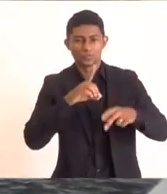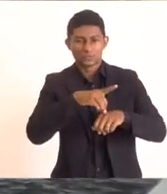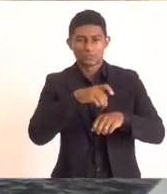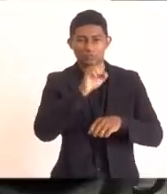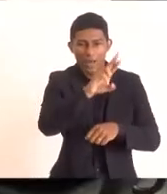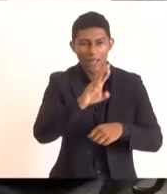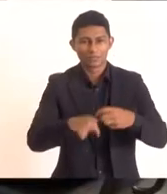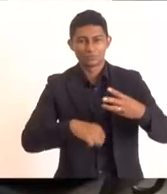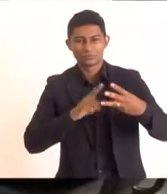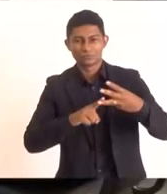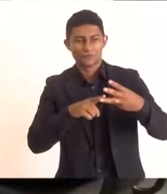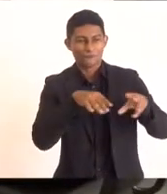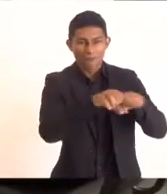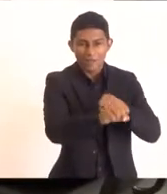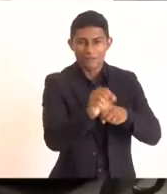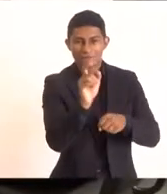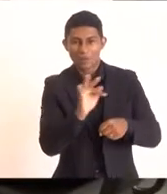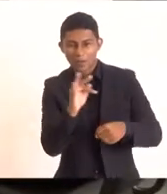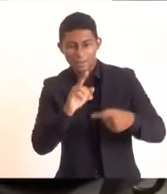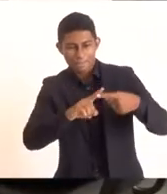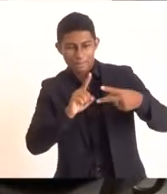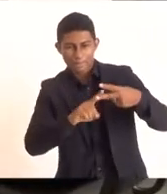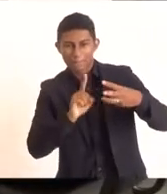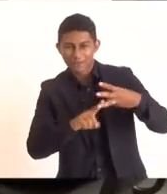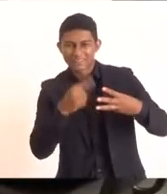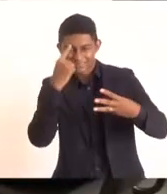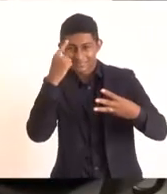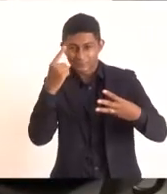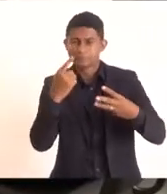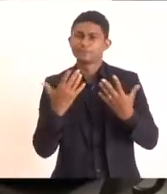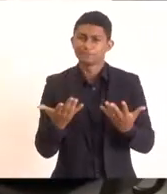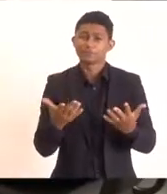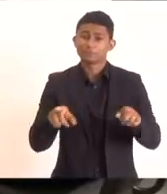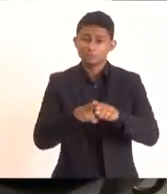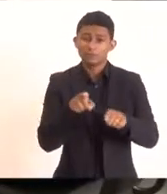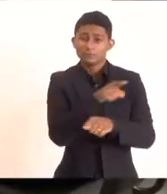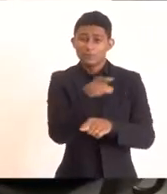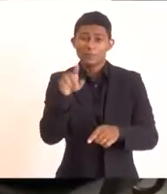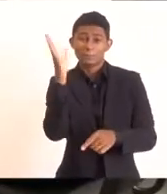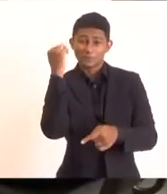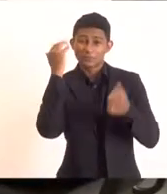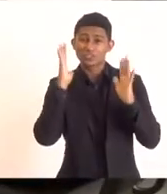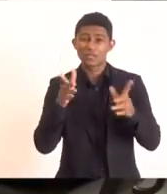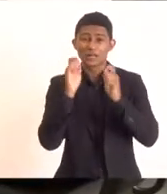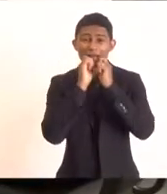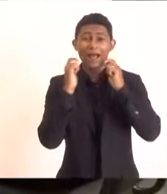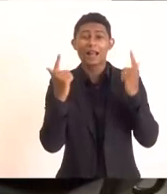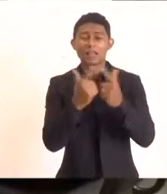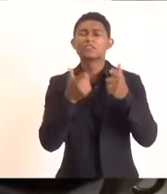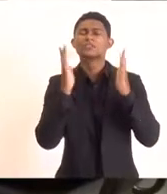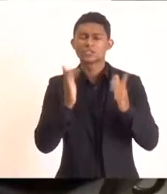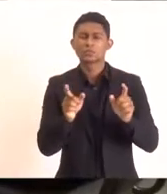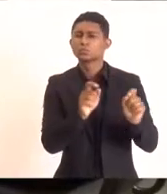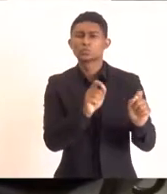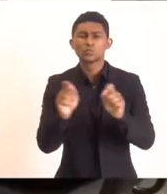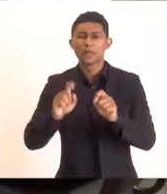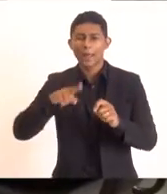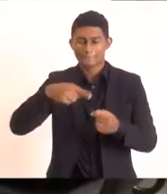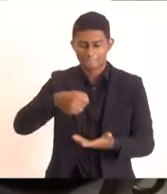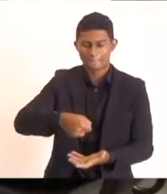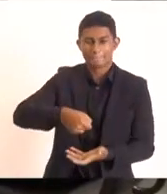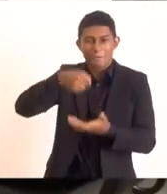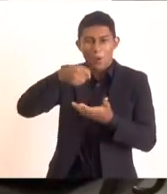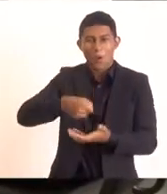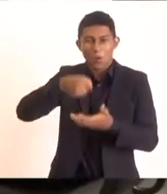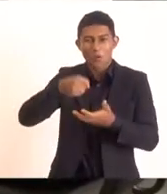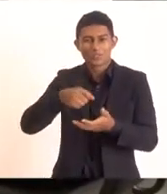estrito-senso. E algo que é para reativar o que vocês já fizeram na Assembleia Legislativa, que são as bolsas sêniors